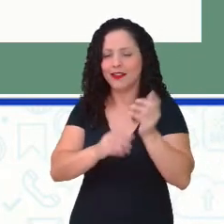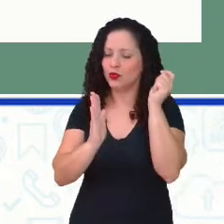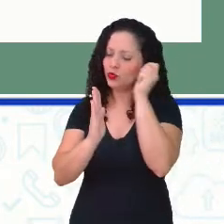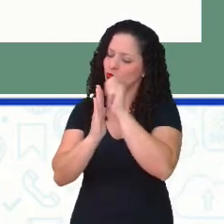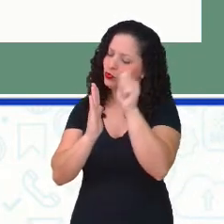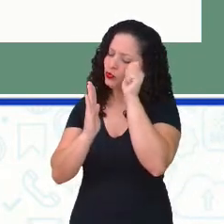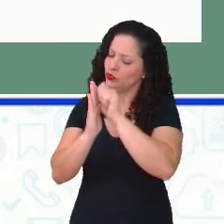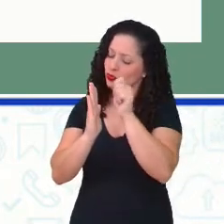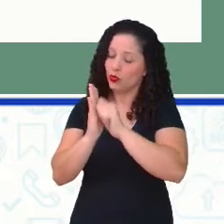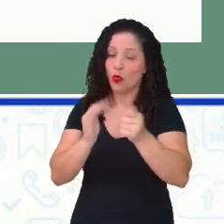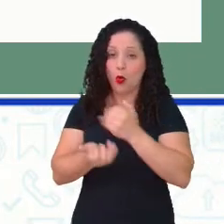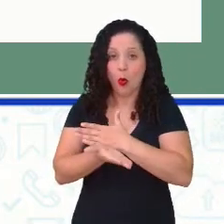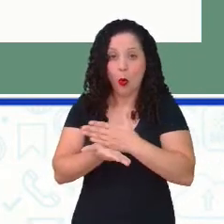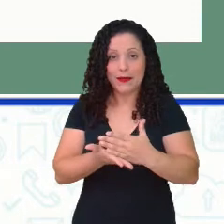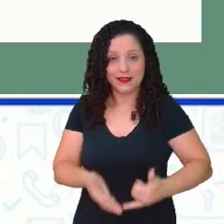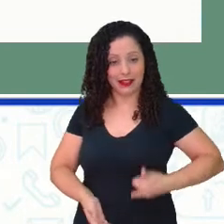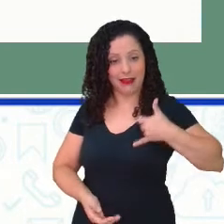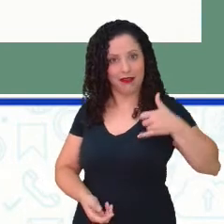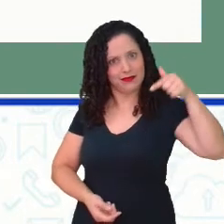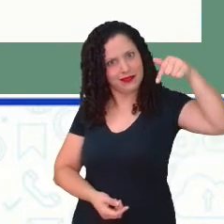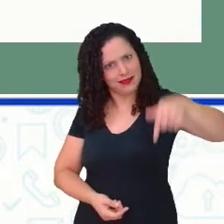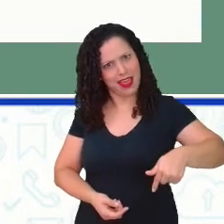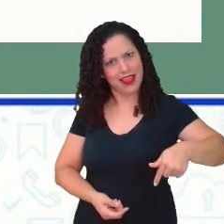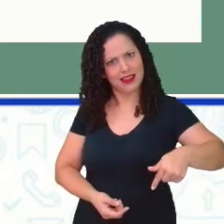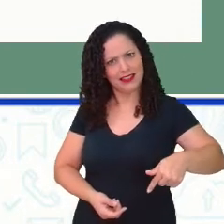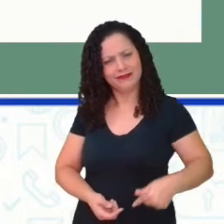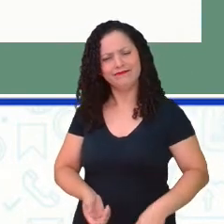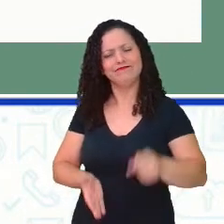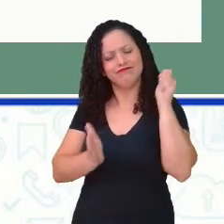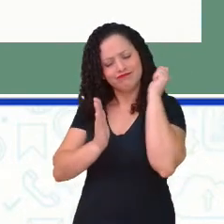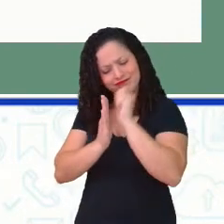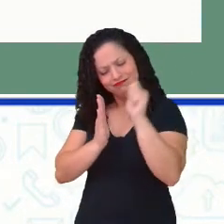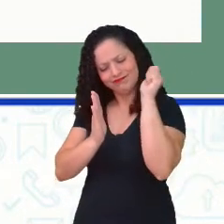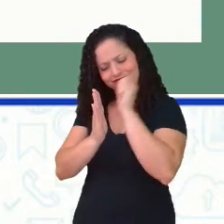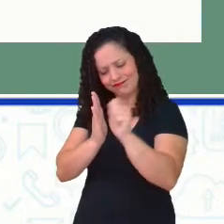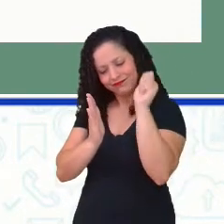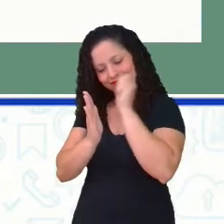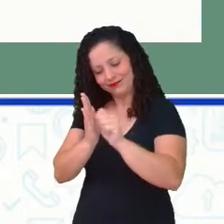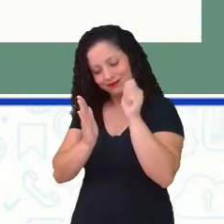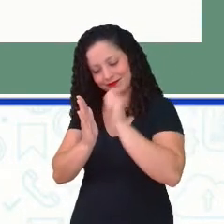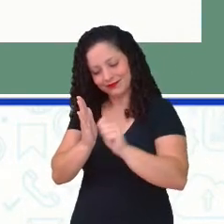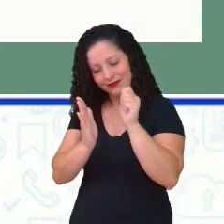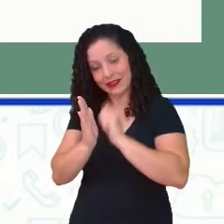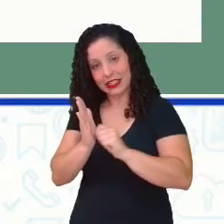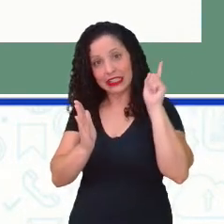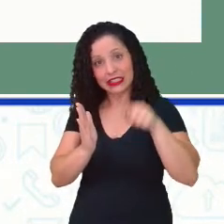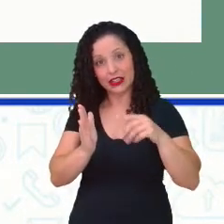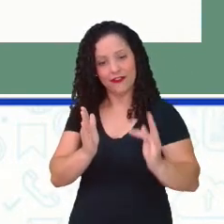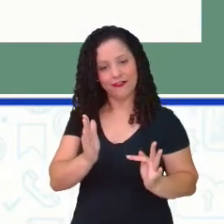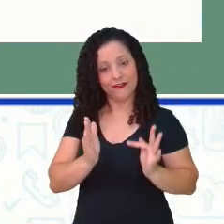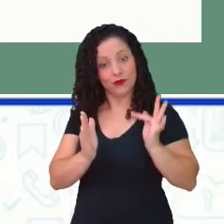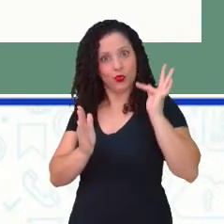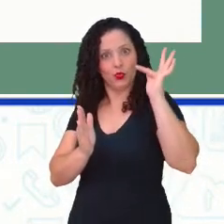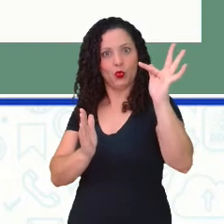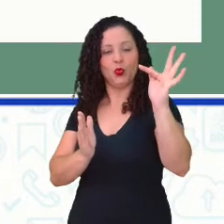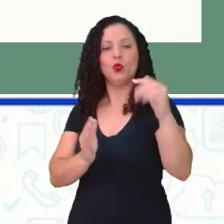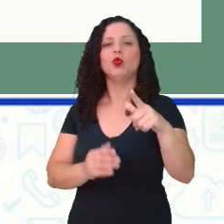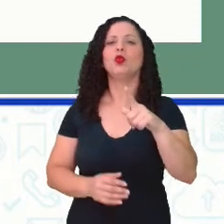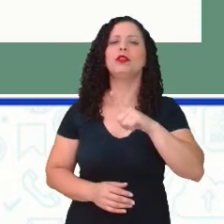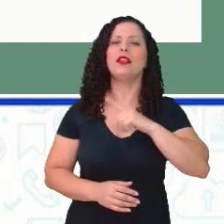desde os sete anos de idade, para que um dia eu tivesse a língua em meu poder.